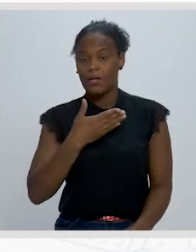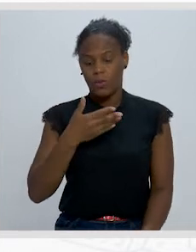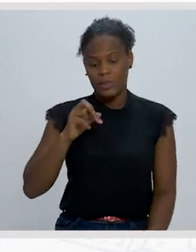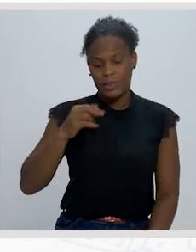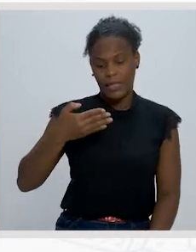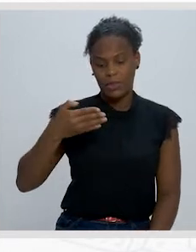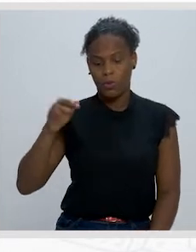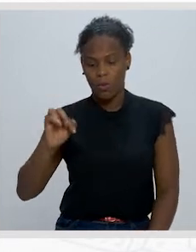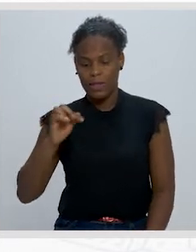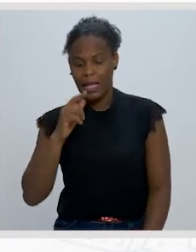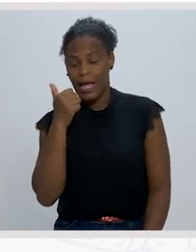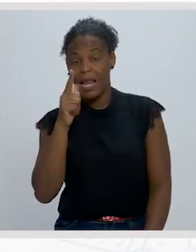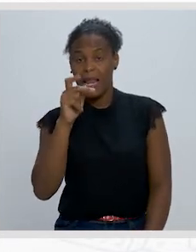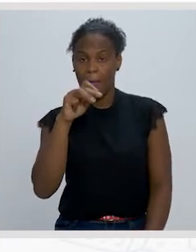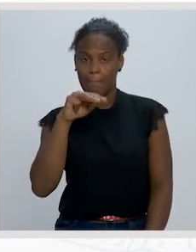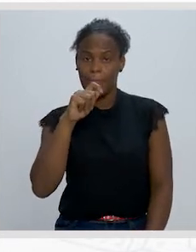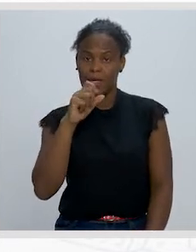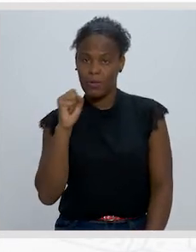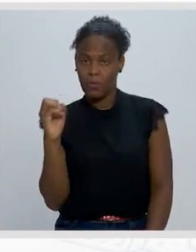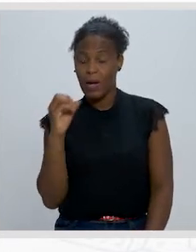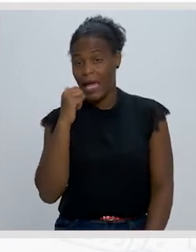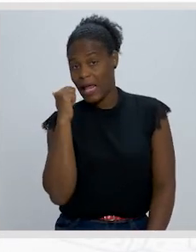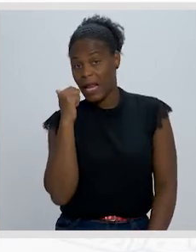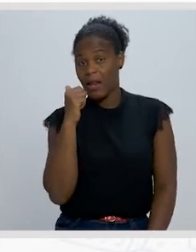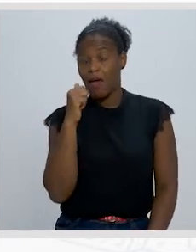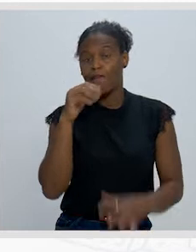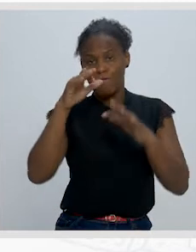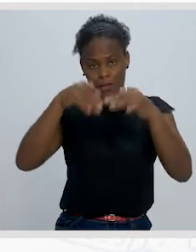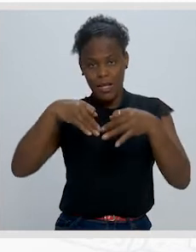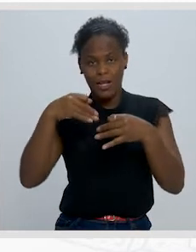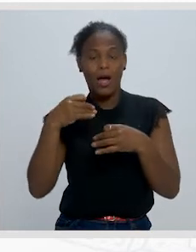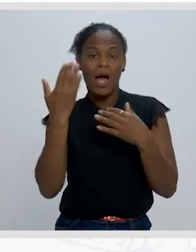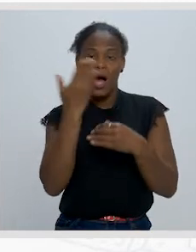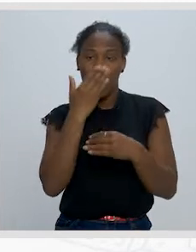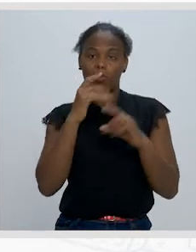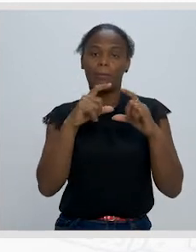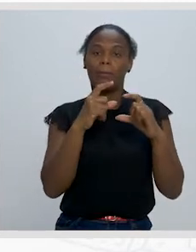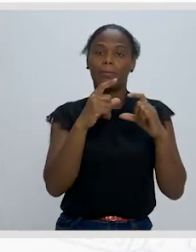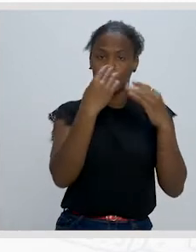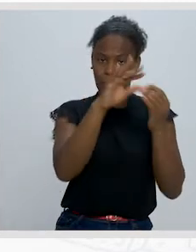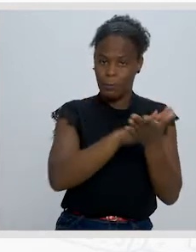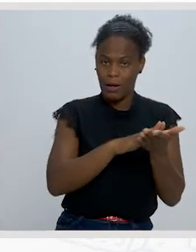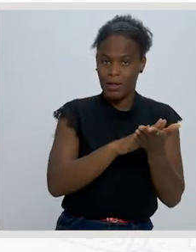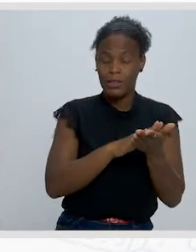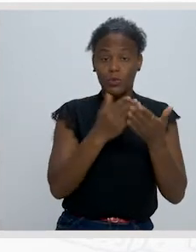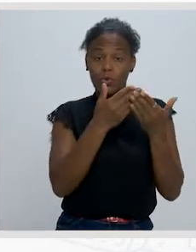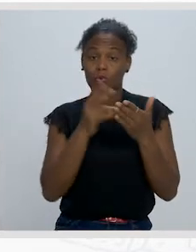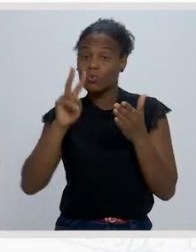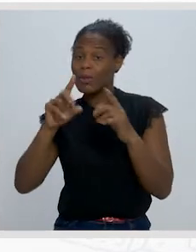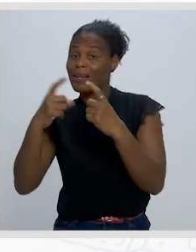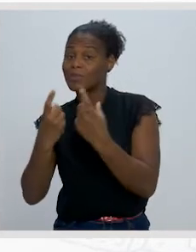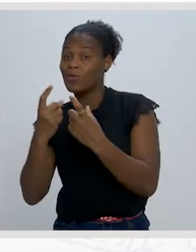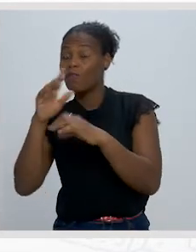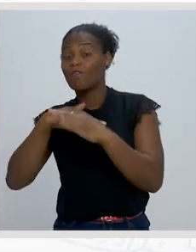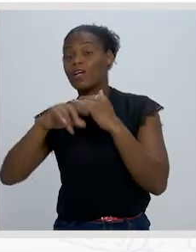em Lamego, Camilo Pessanho completou a sua instrução primária. Os seus estudos secundários foram feitos numa outra